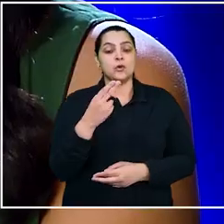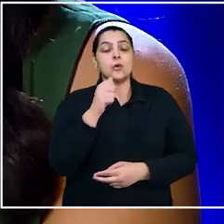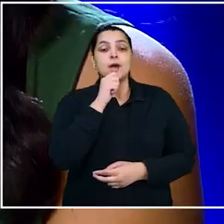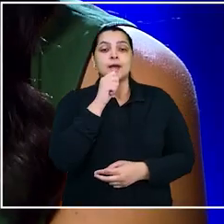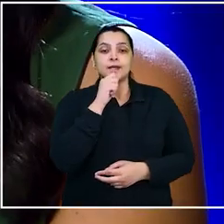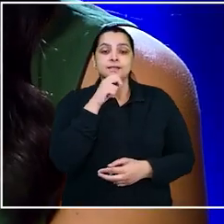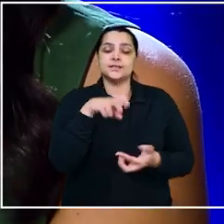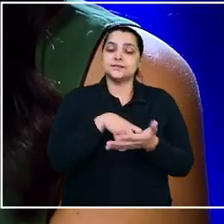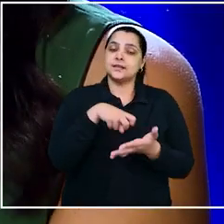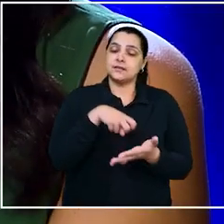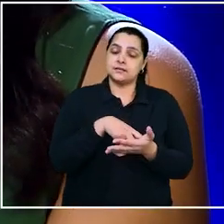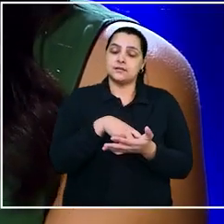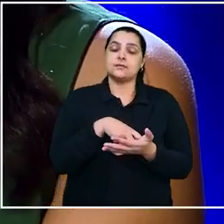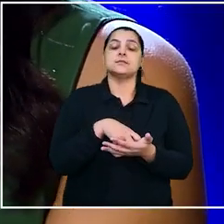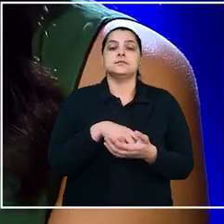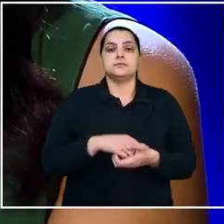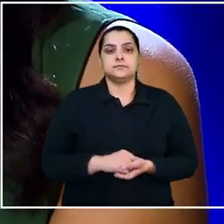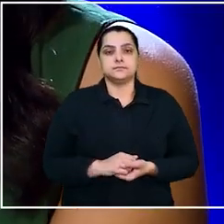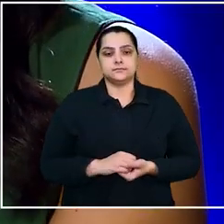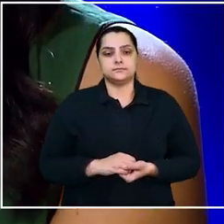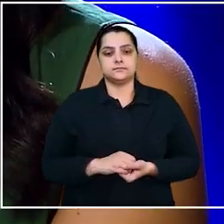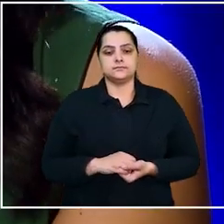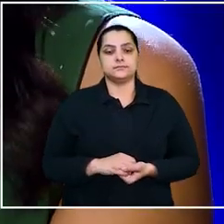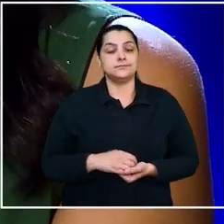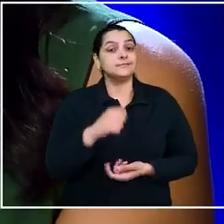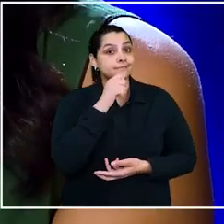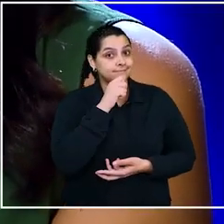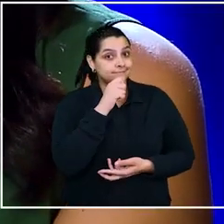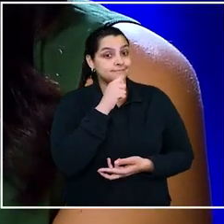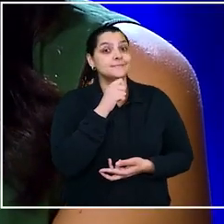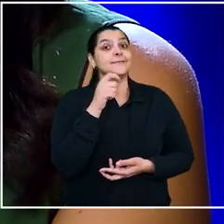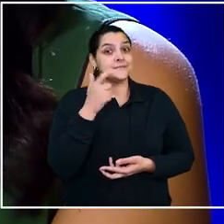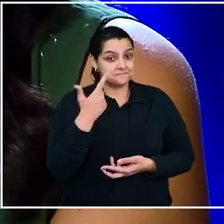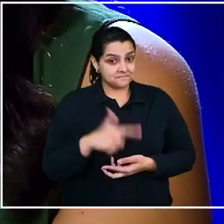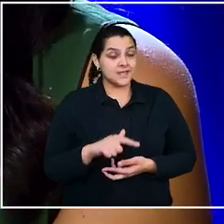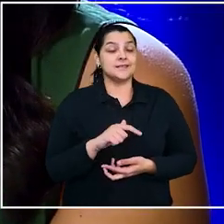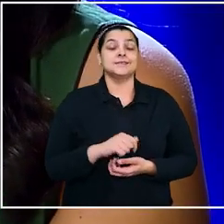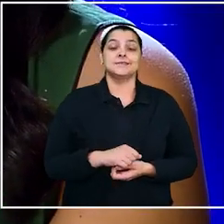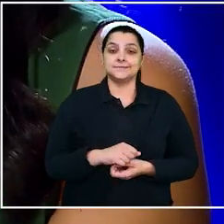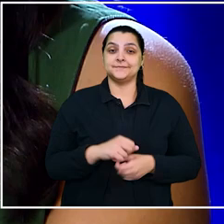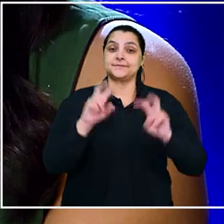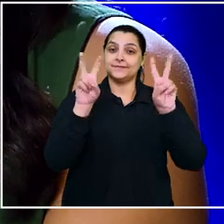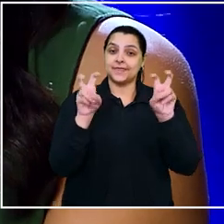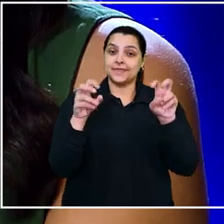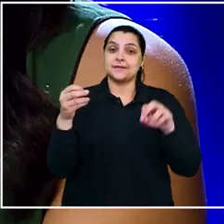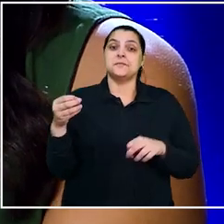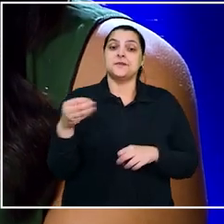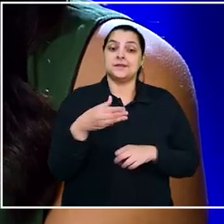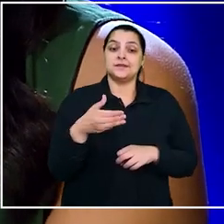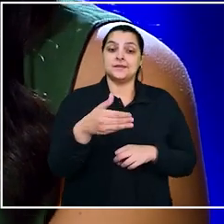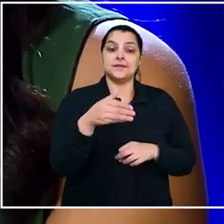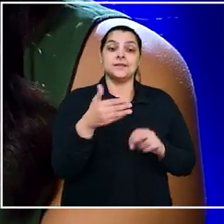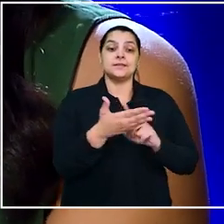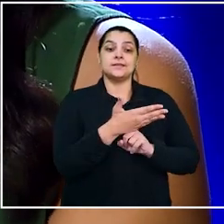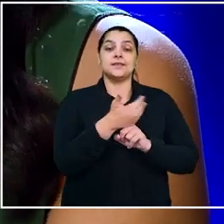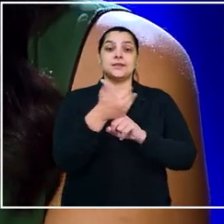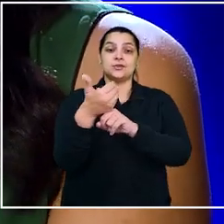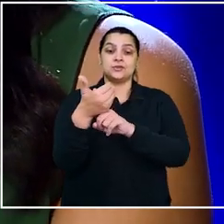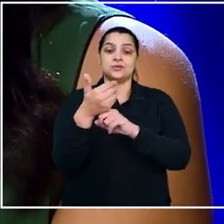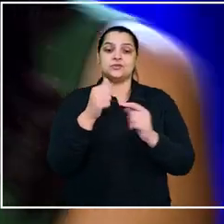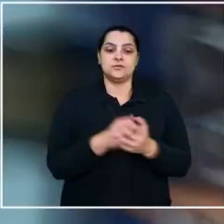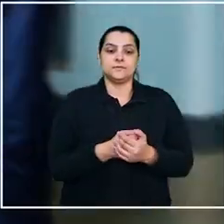ou que ainda cumprem sentença no sistema prisional. E tem mais! Outro tema de destaque está ligado à